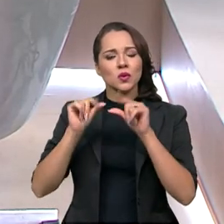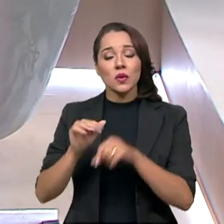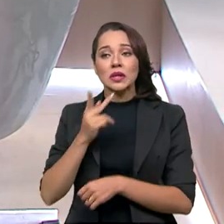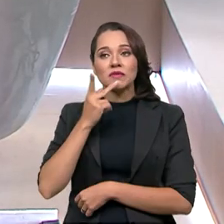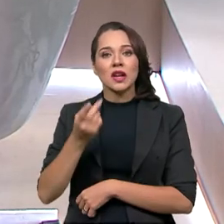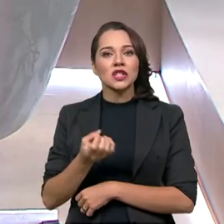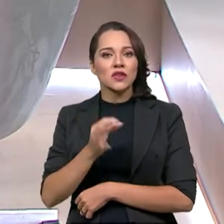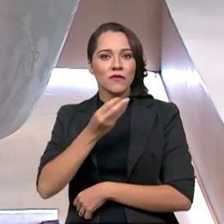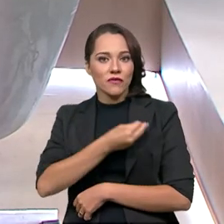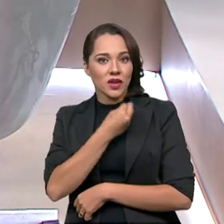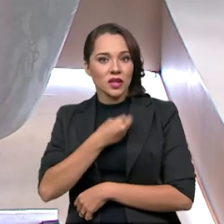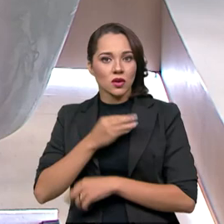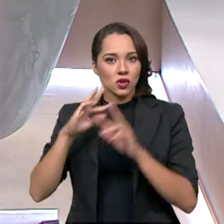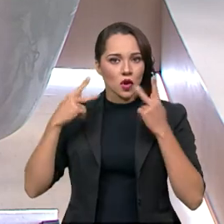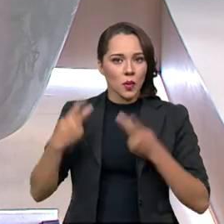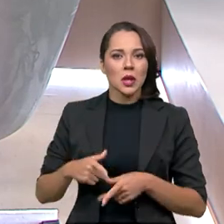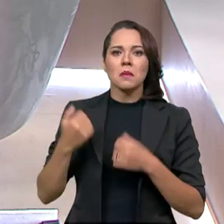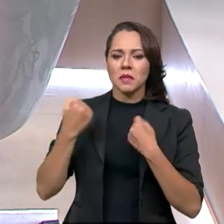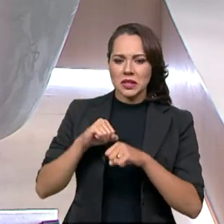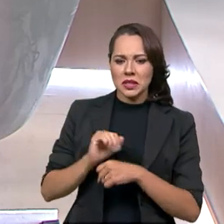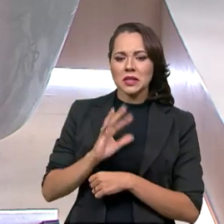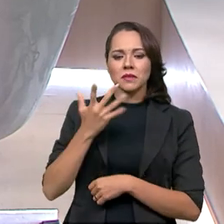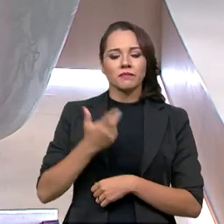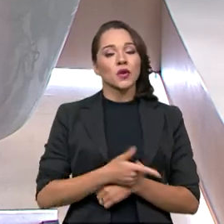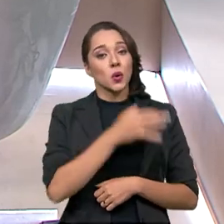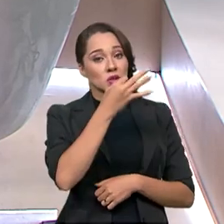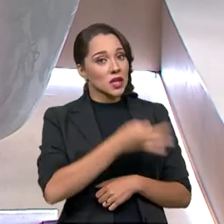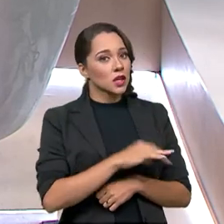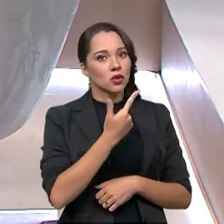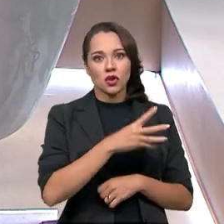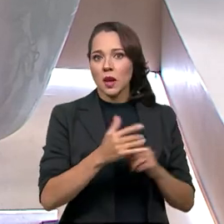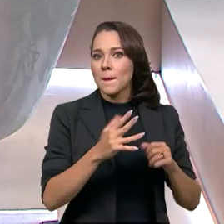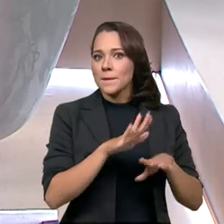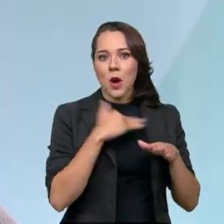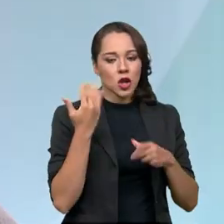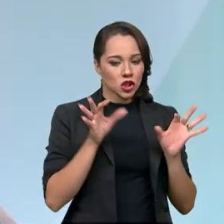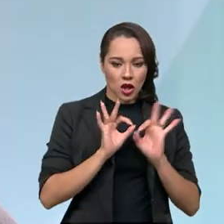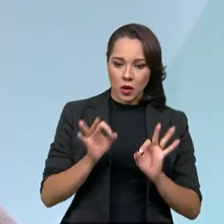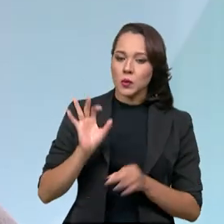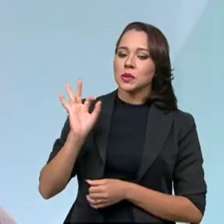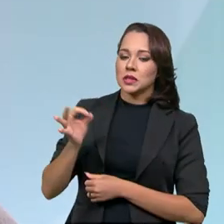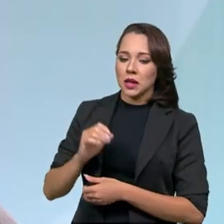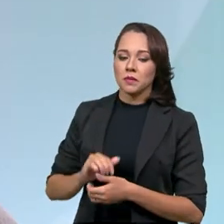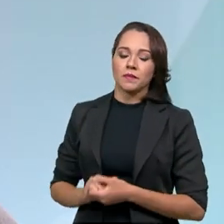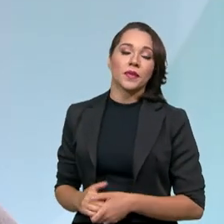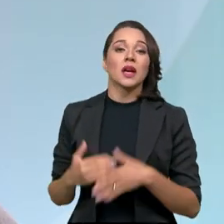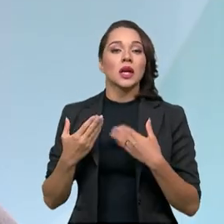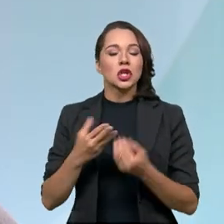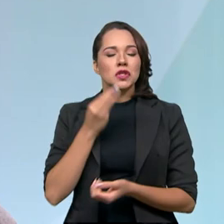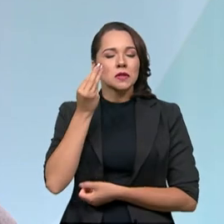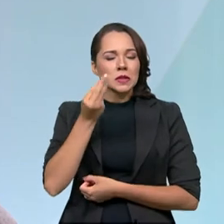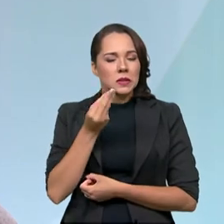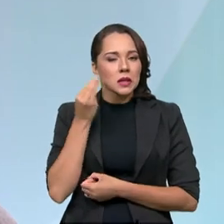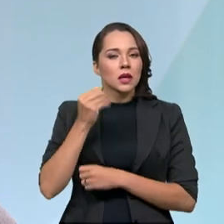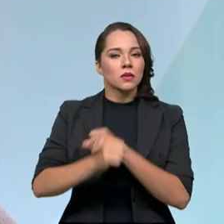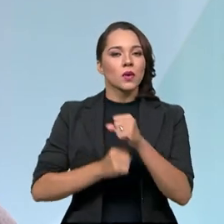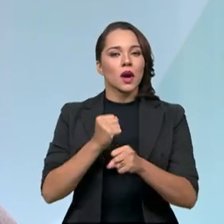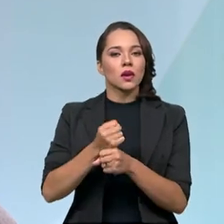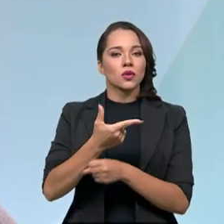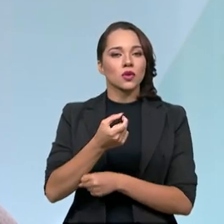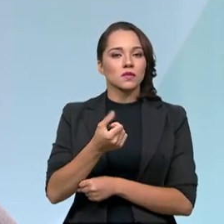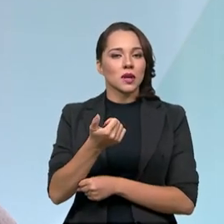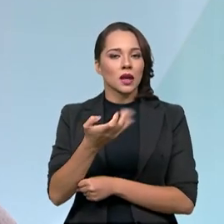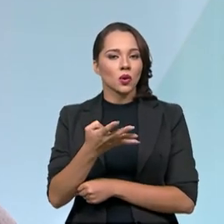em vida humana, tem que ser ousado o gestor que não houvesse nenhuma morte. Então, gente vem experimentando, desde 2014,